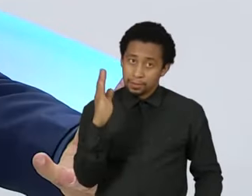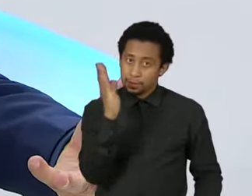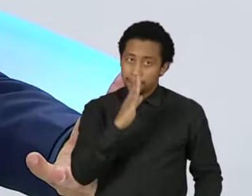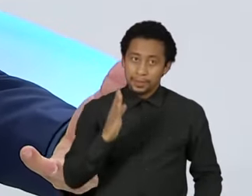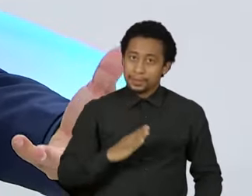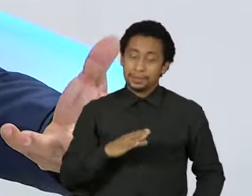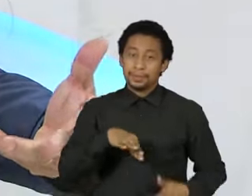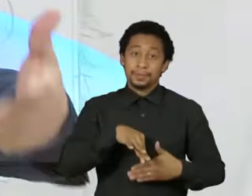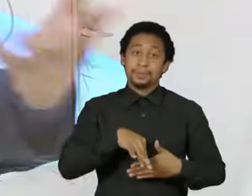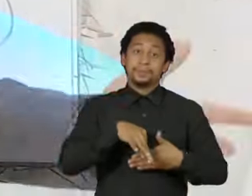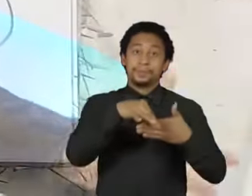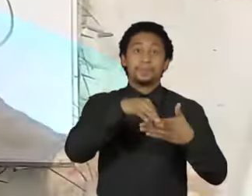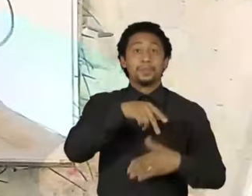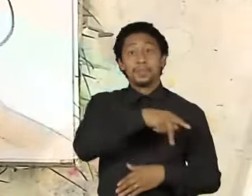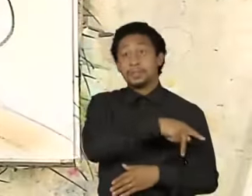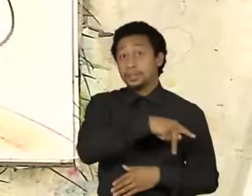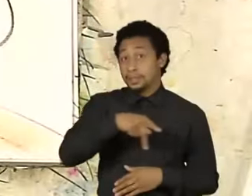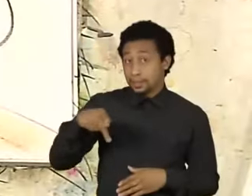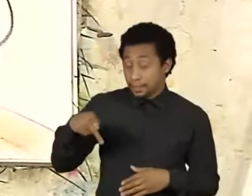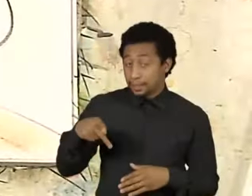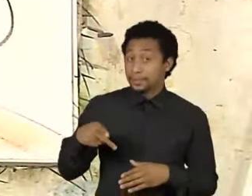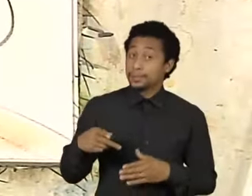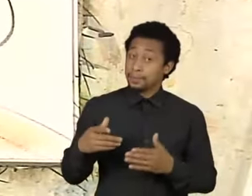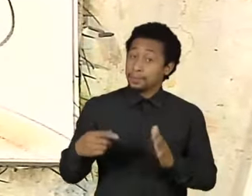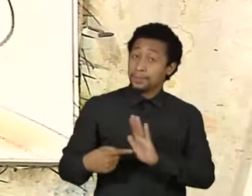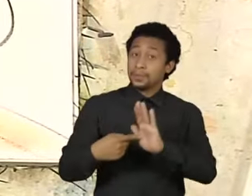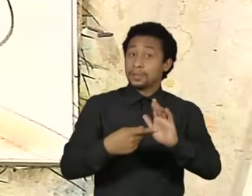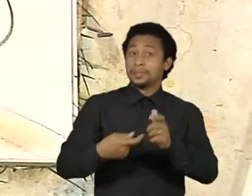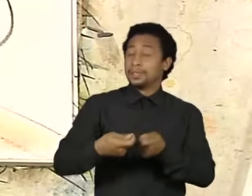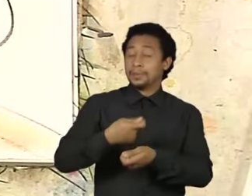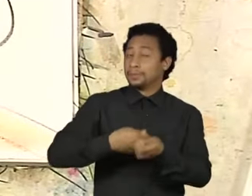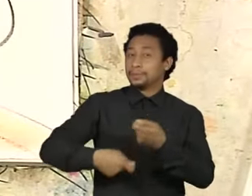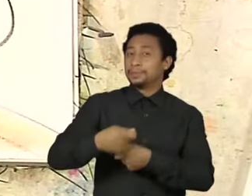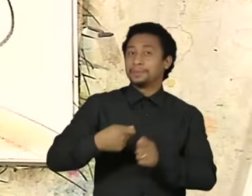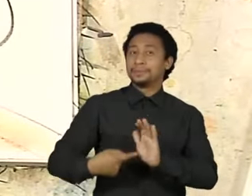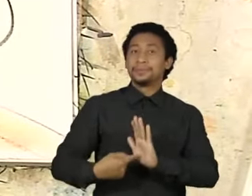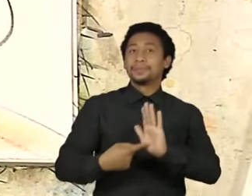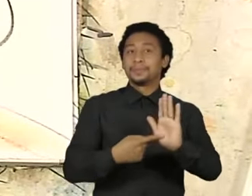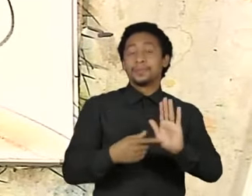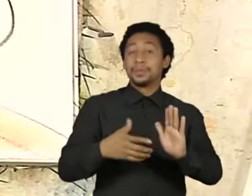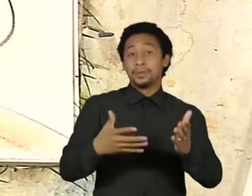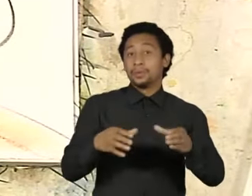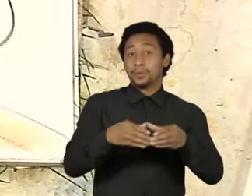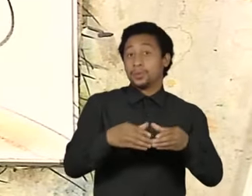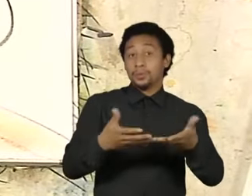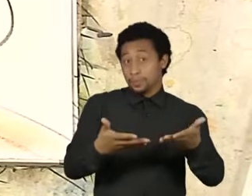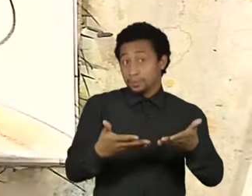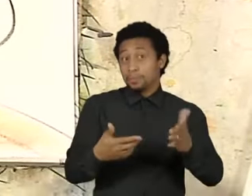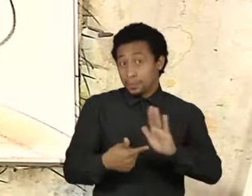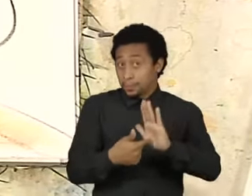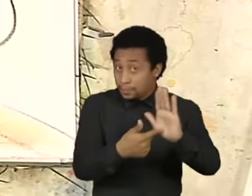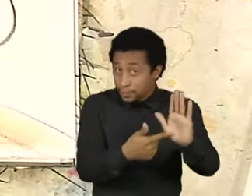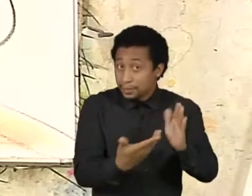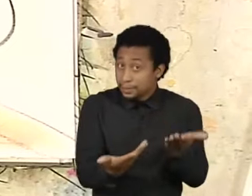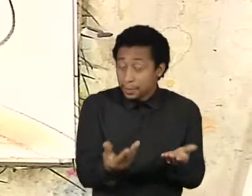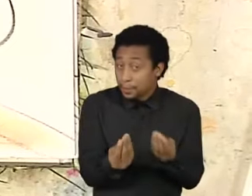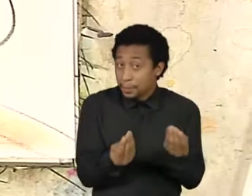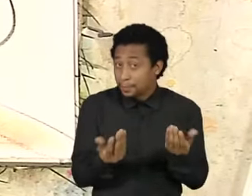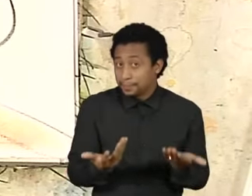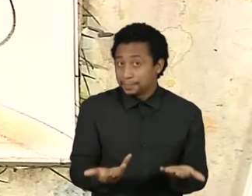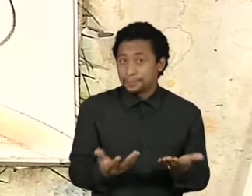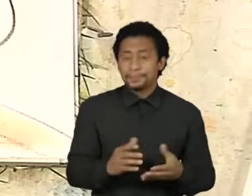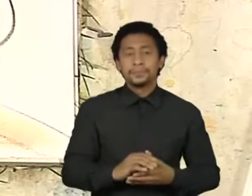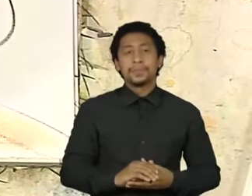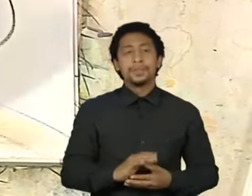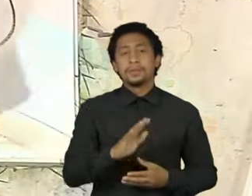as ferramentas de governabilidade. Gestão de orçamento é o executivo que tem que ter primazia. Ah, vamos